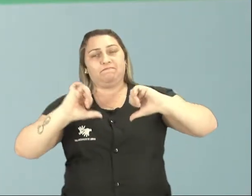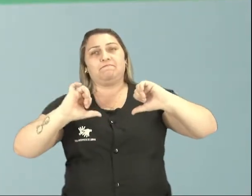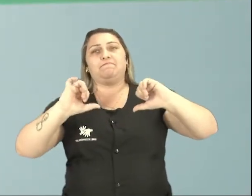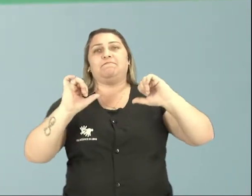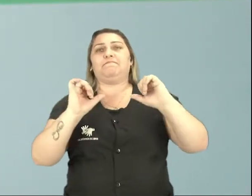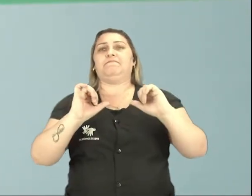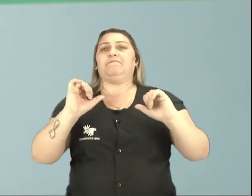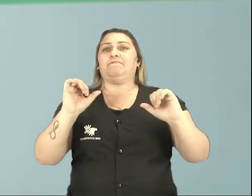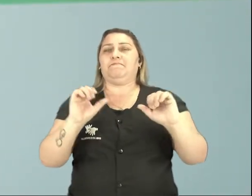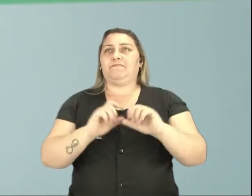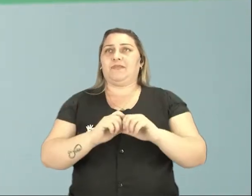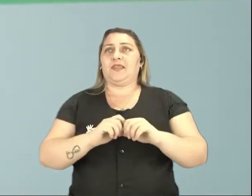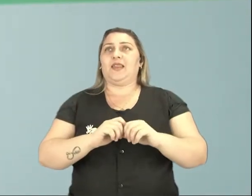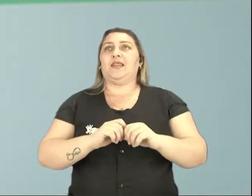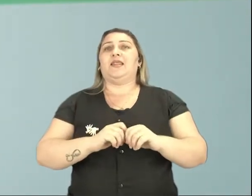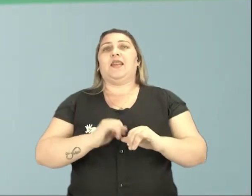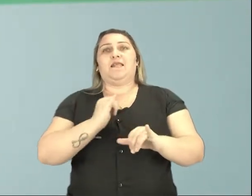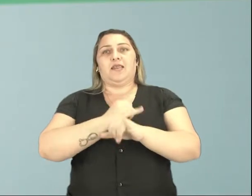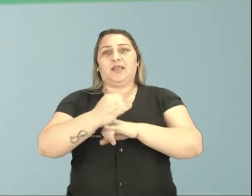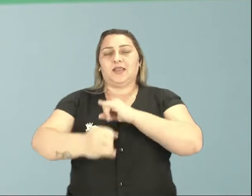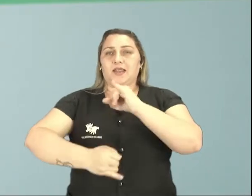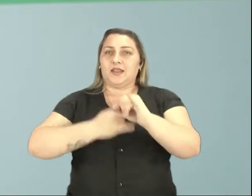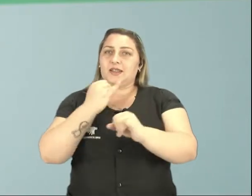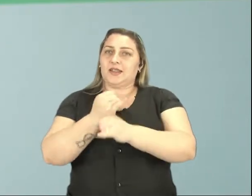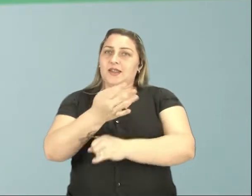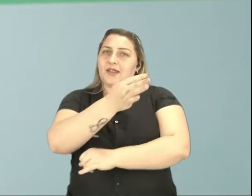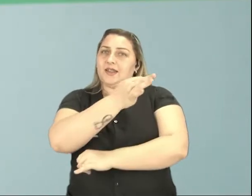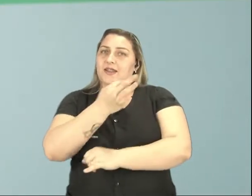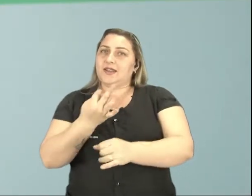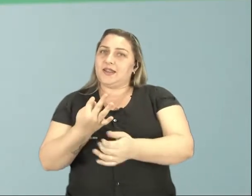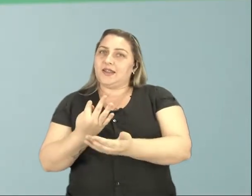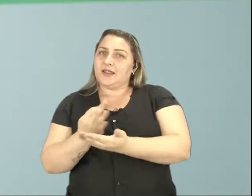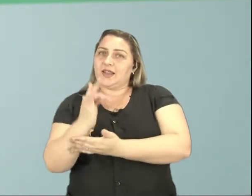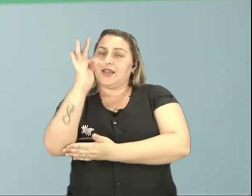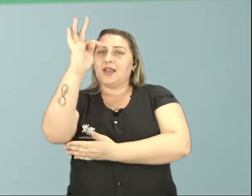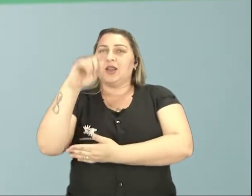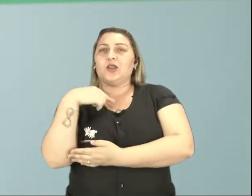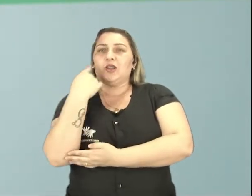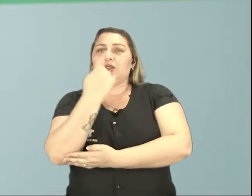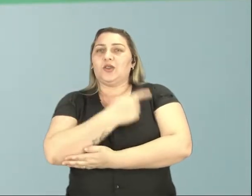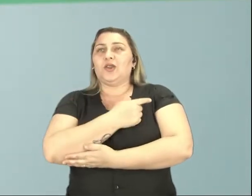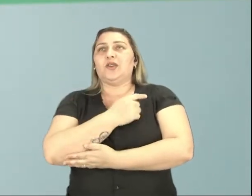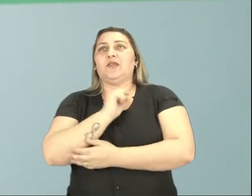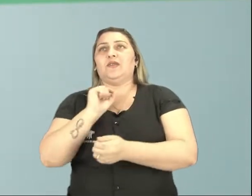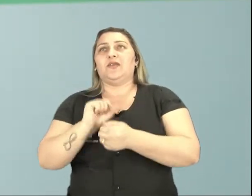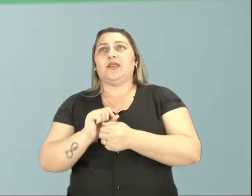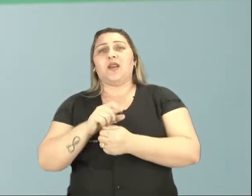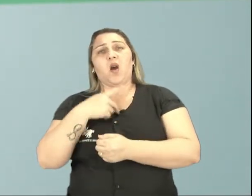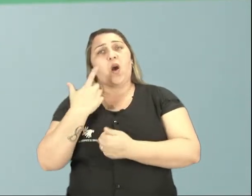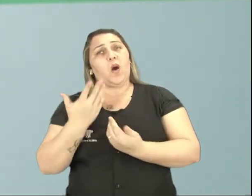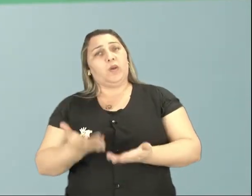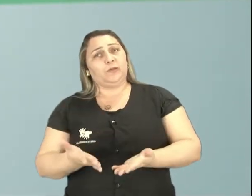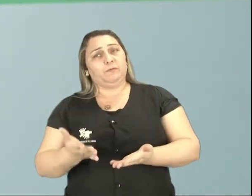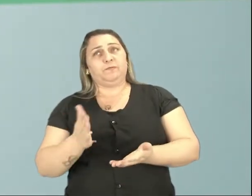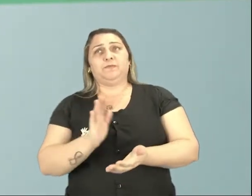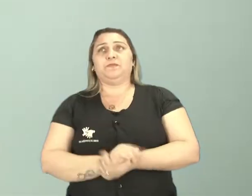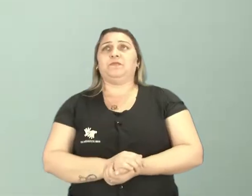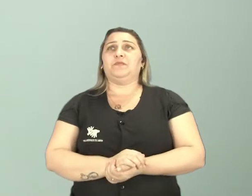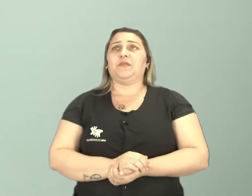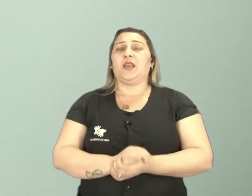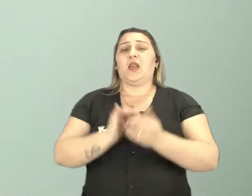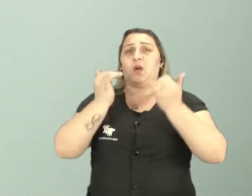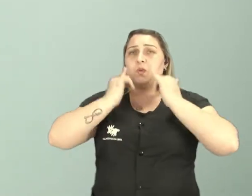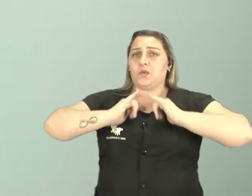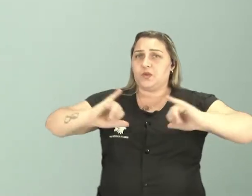vezes, na era da internet, da tecnologia, nós nos valemos da seguinte fala. Olha, eu